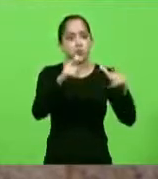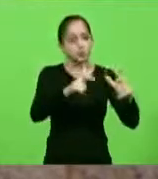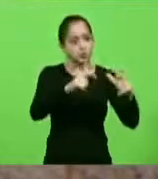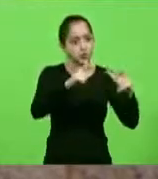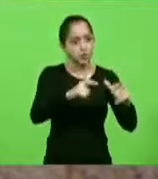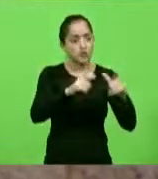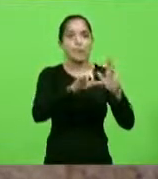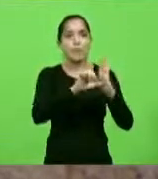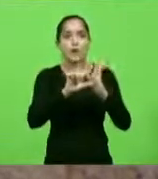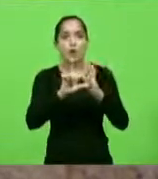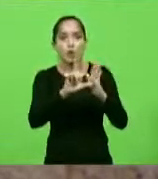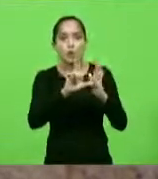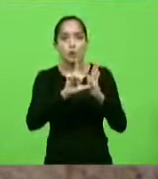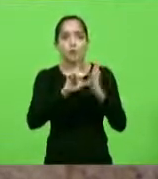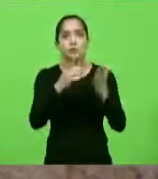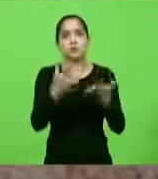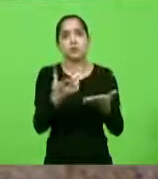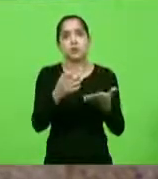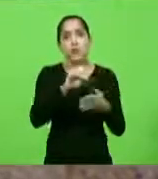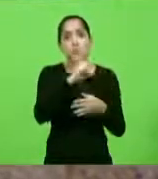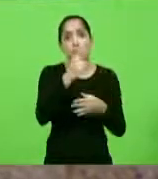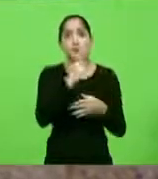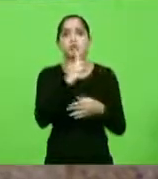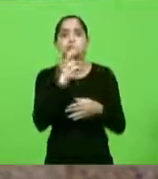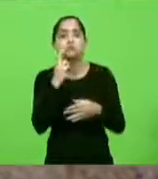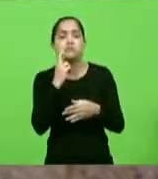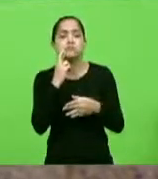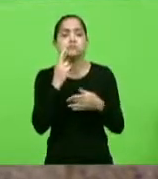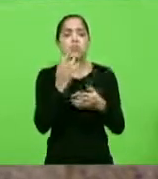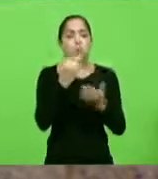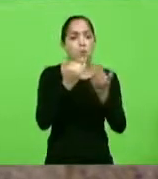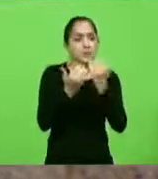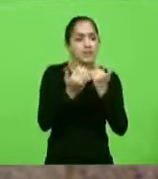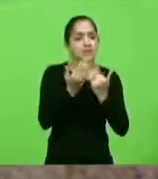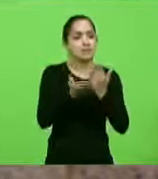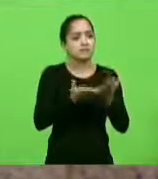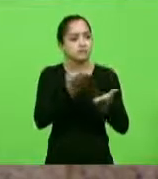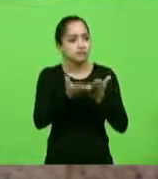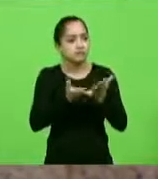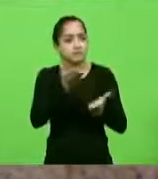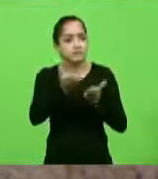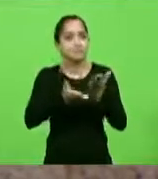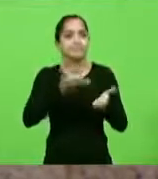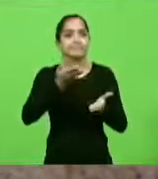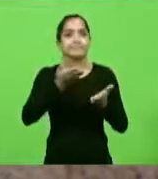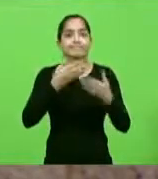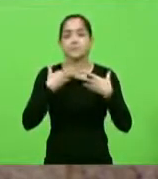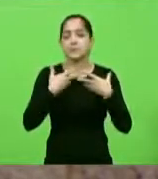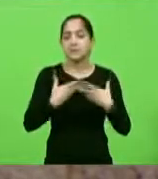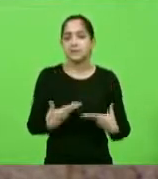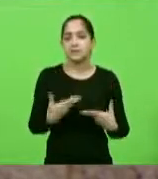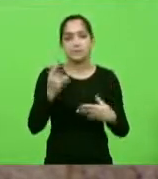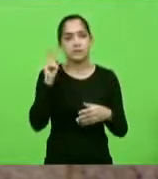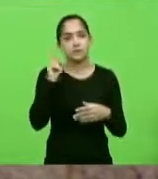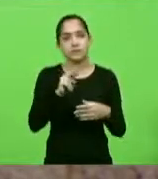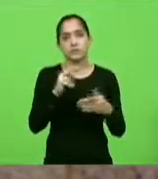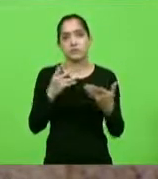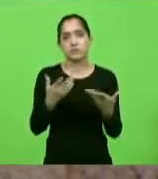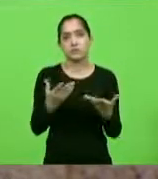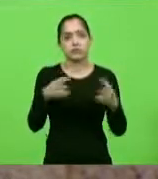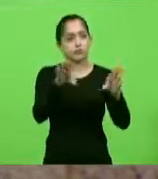comercial servindo comida, servindo alimento, atendendo à população. Eu estou cansado de ver isso e